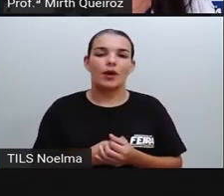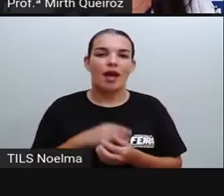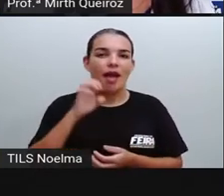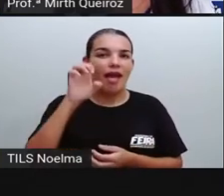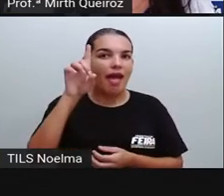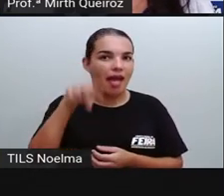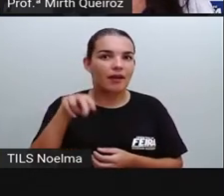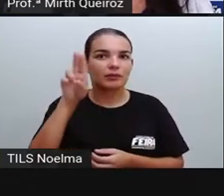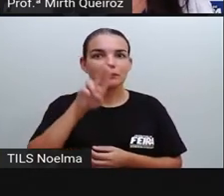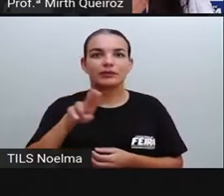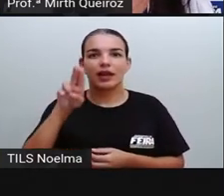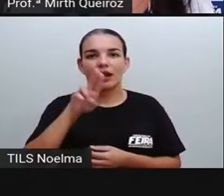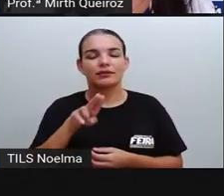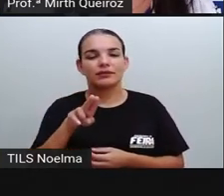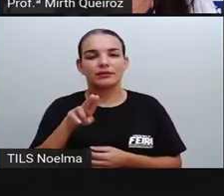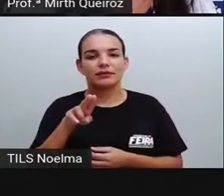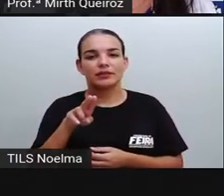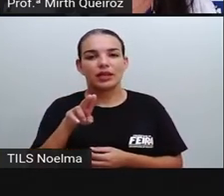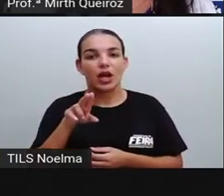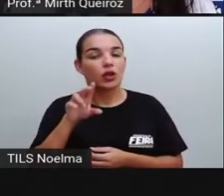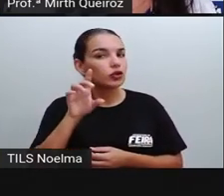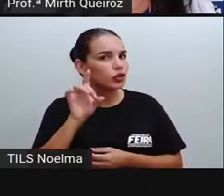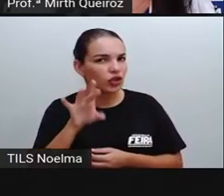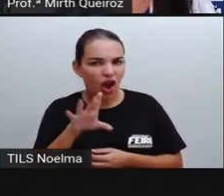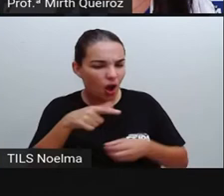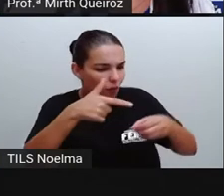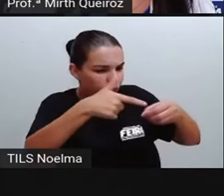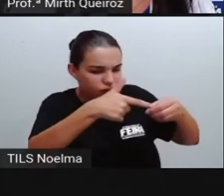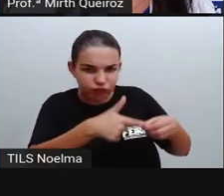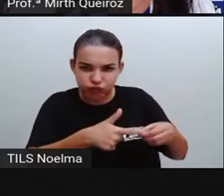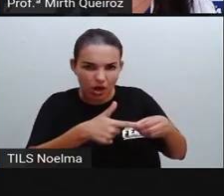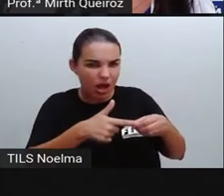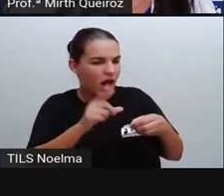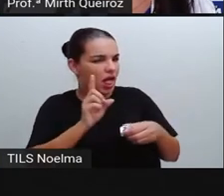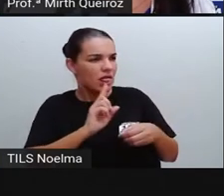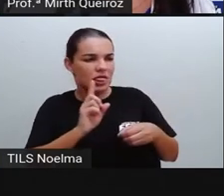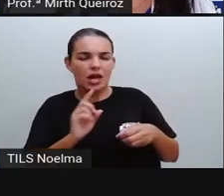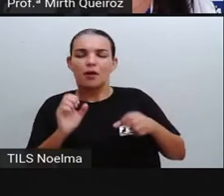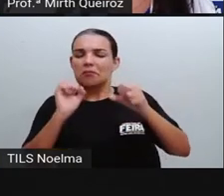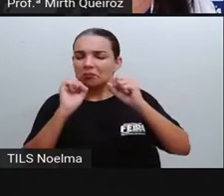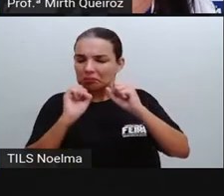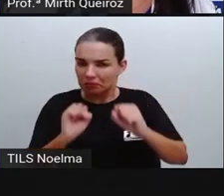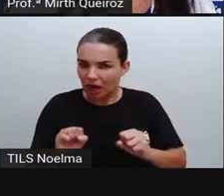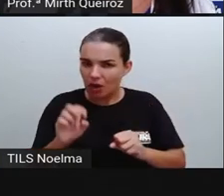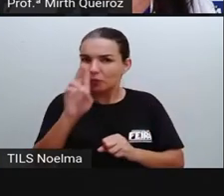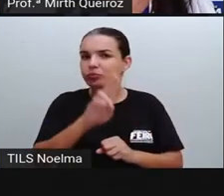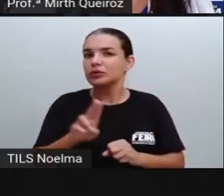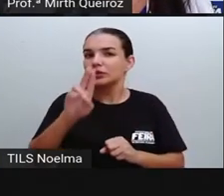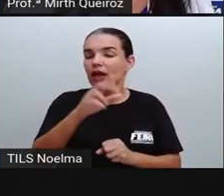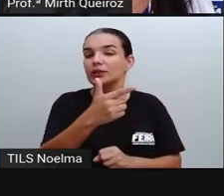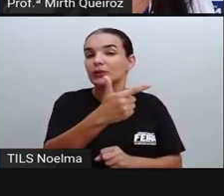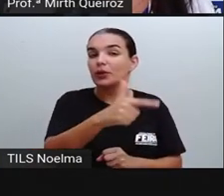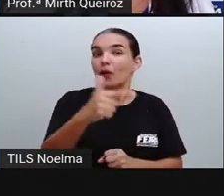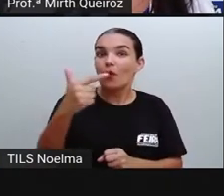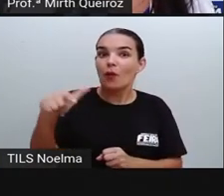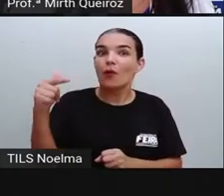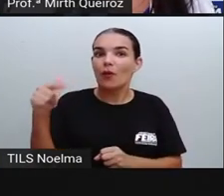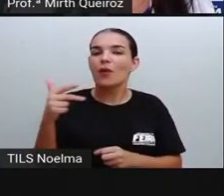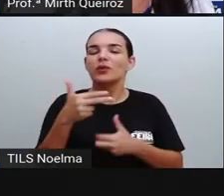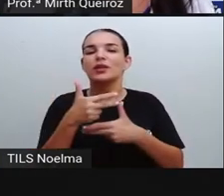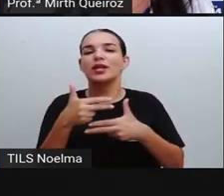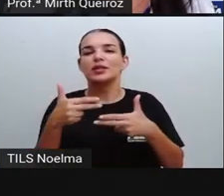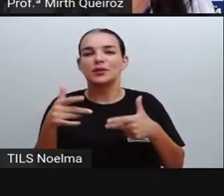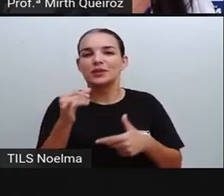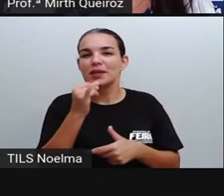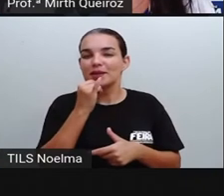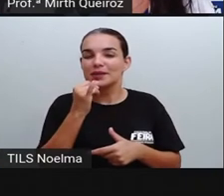utilizado não somente como combustível fóssil, não, para a produção do combustível fóssil, não. Ele é utilizado também, por